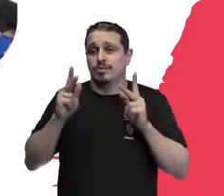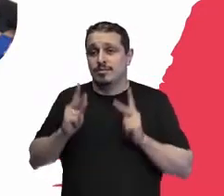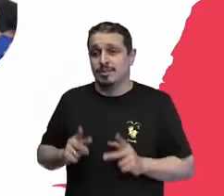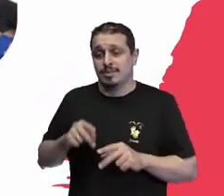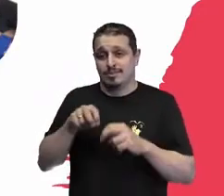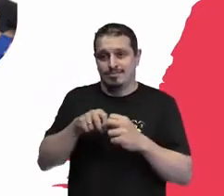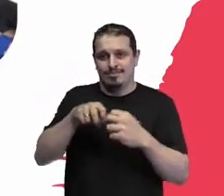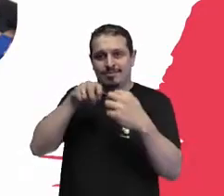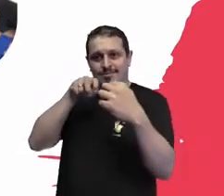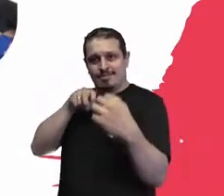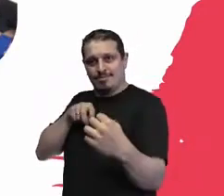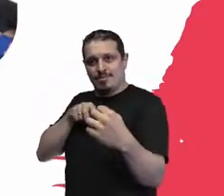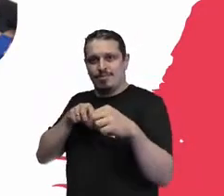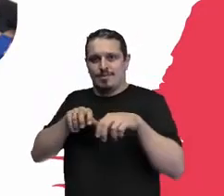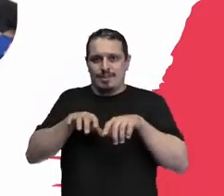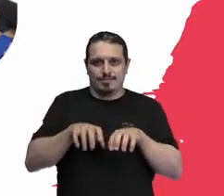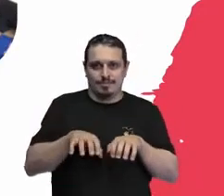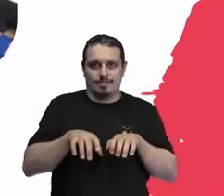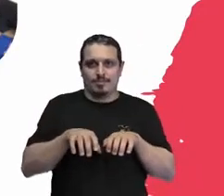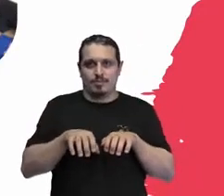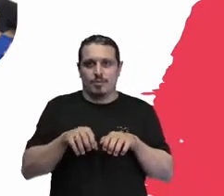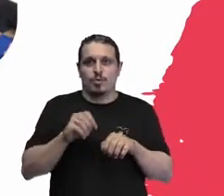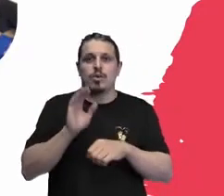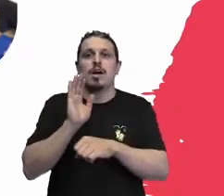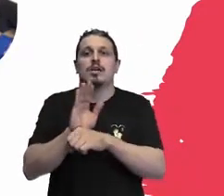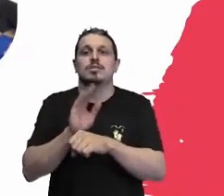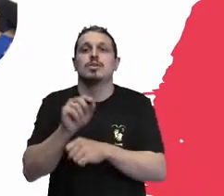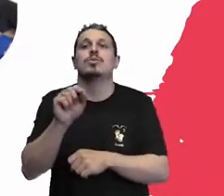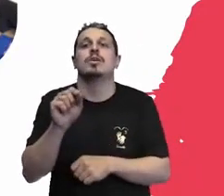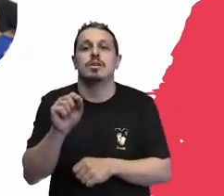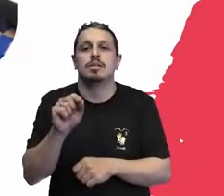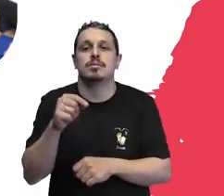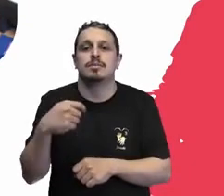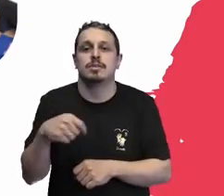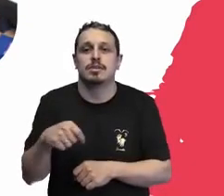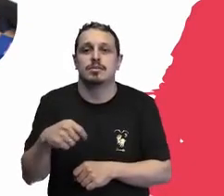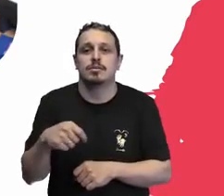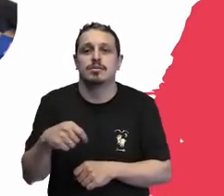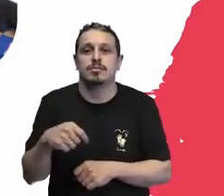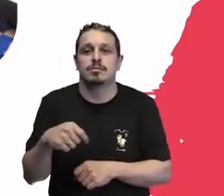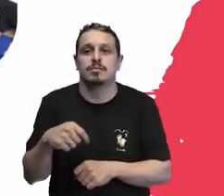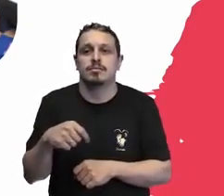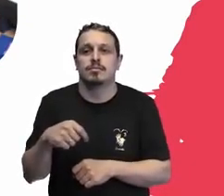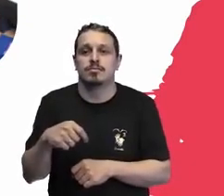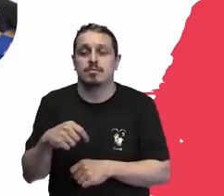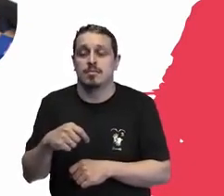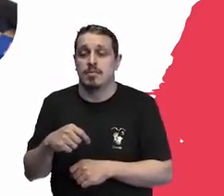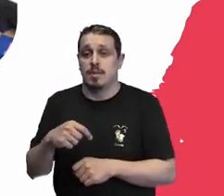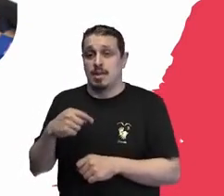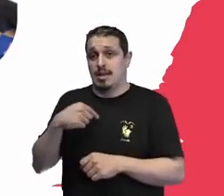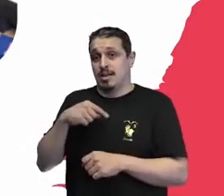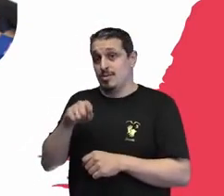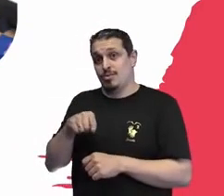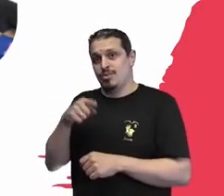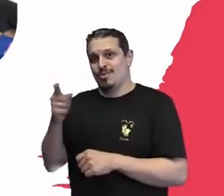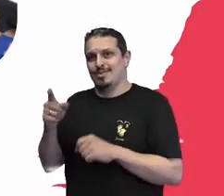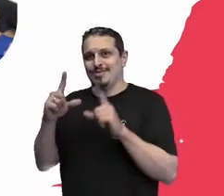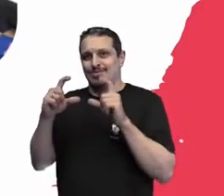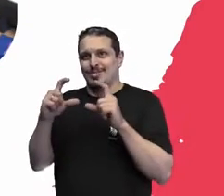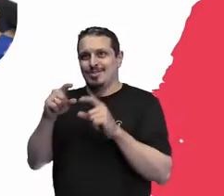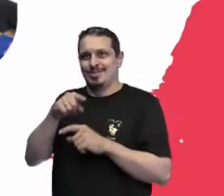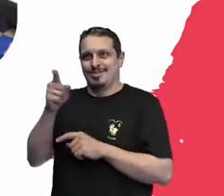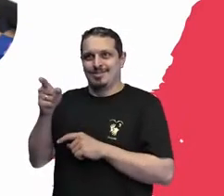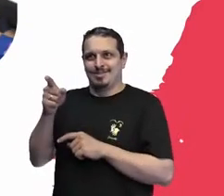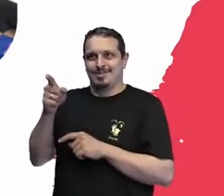o tipo de necessidade de cada morador. Eu vou falar sobre isso mais adiante. Na foto da esquerda, é um supervisor exatamente no